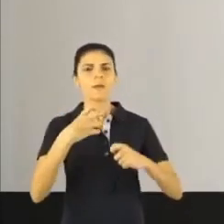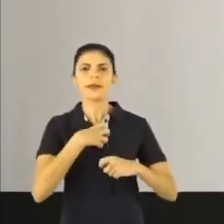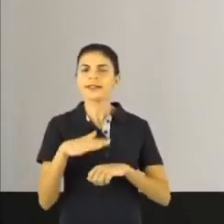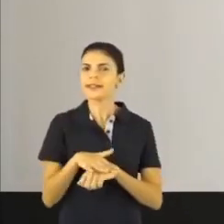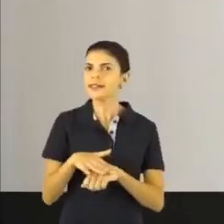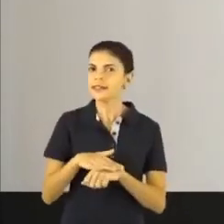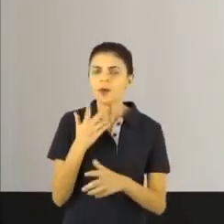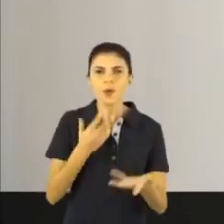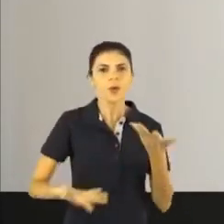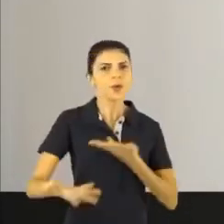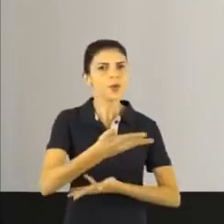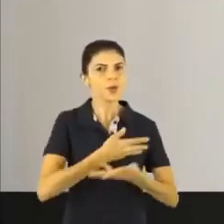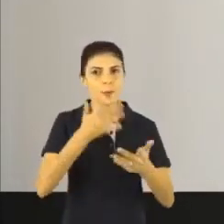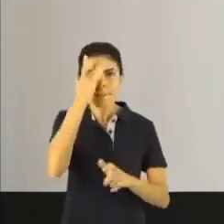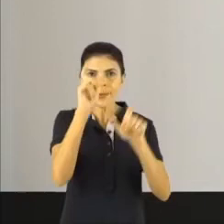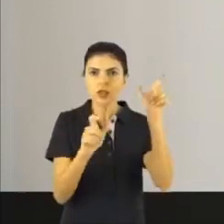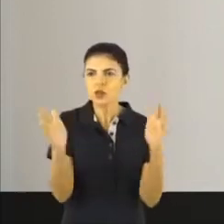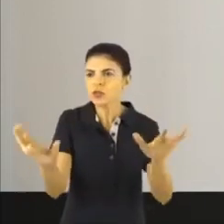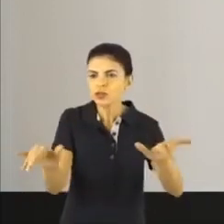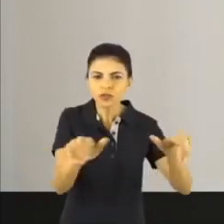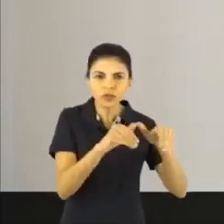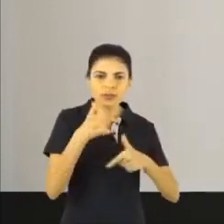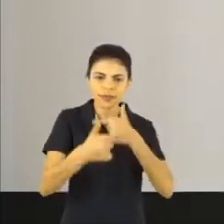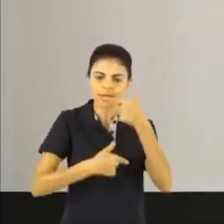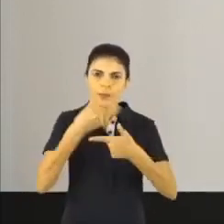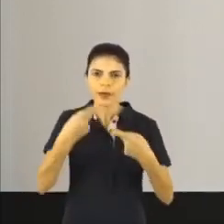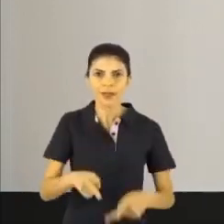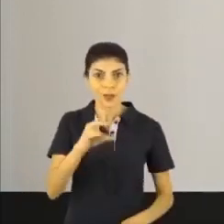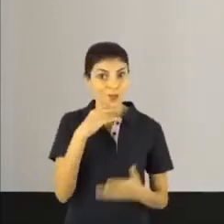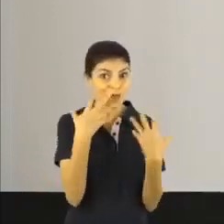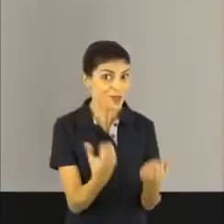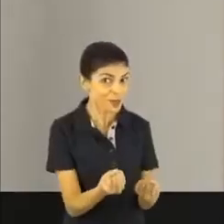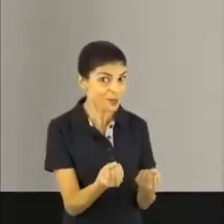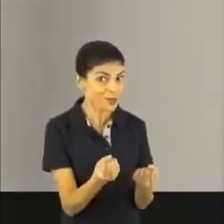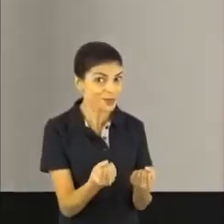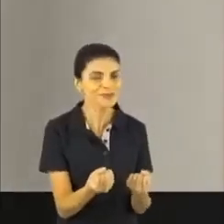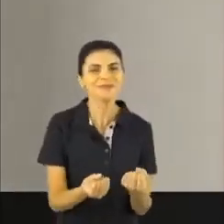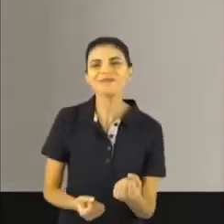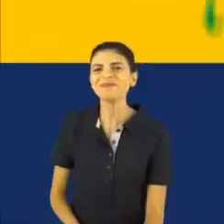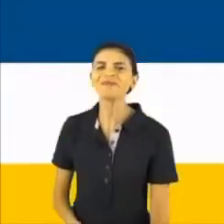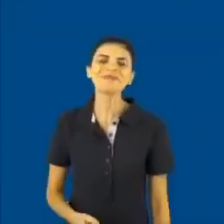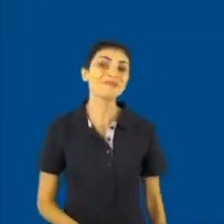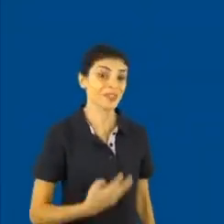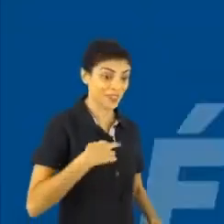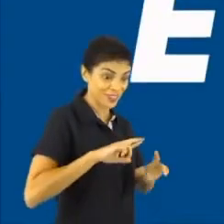sensibilidade para reunir as melhores pessoas para governar o Rio de Janeiro. Vamos juntos?